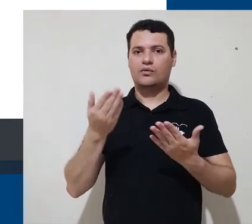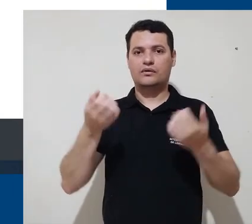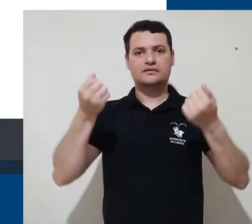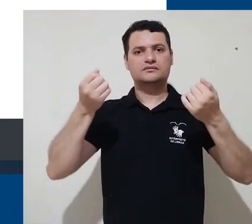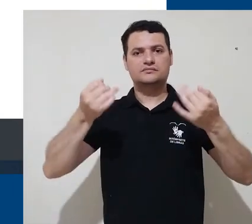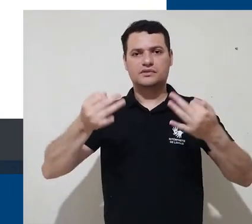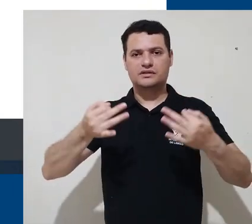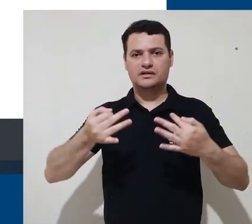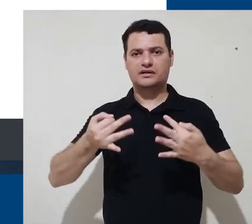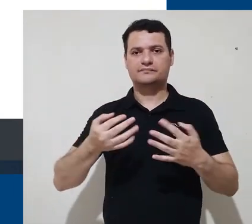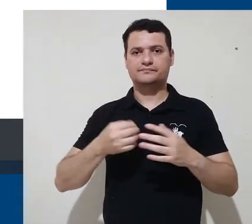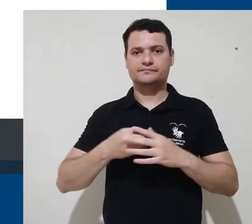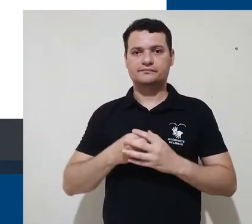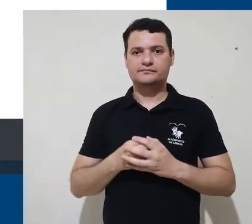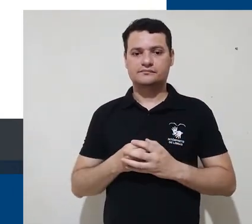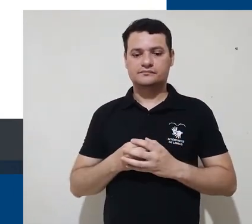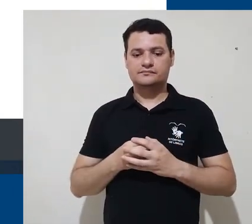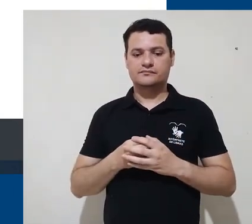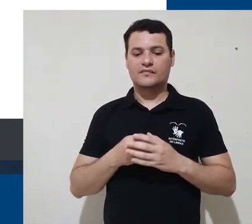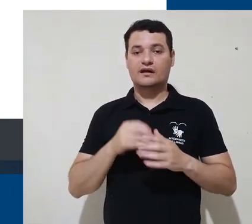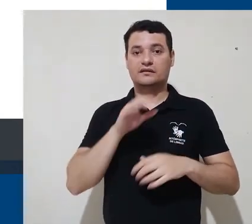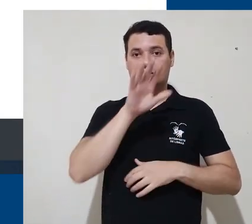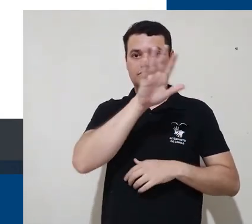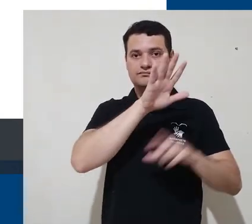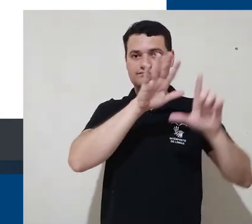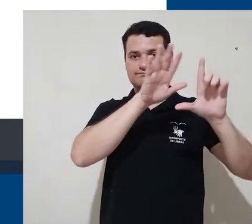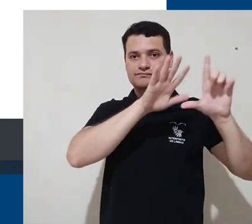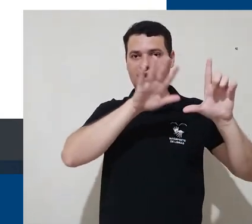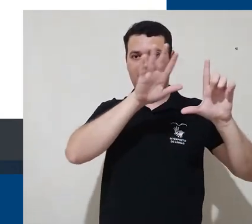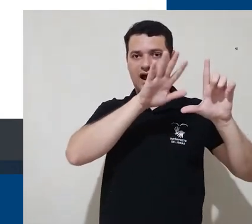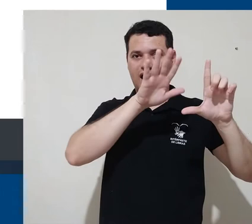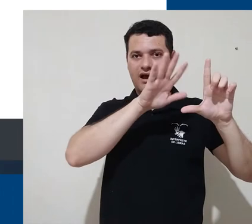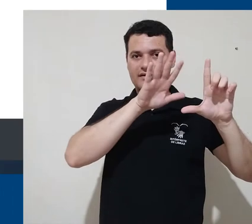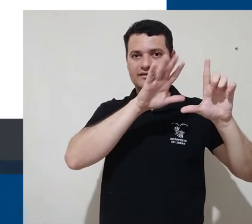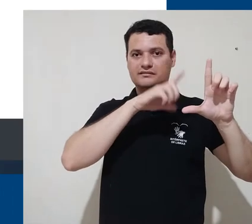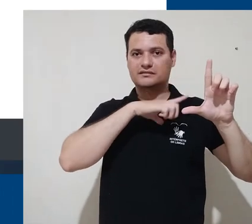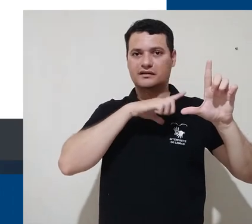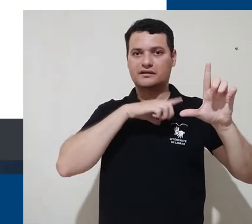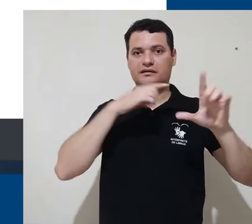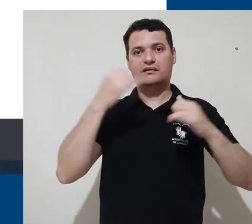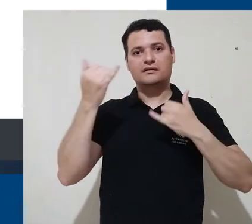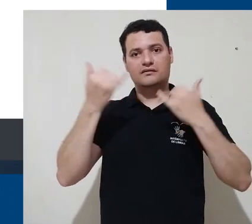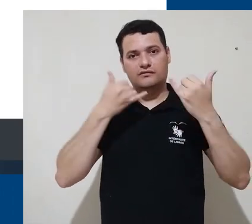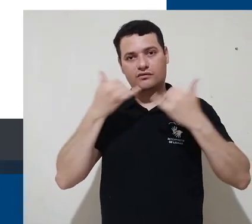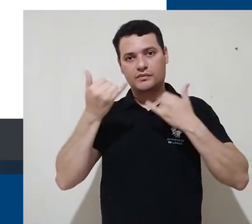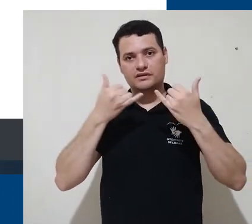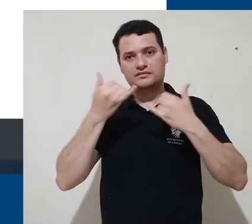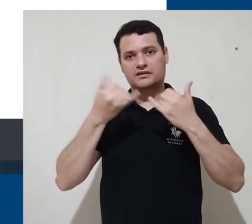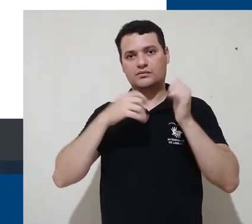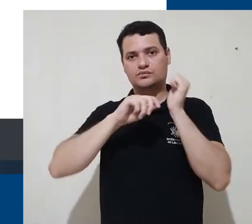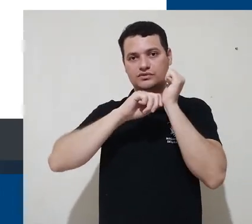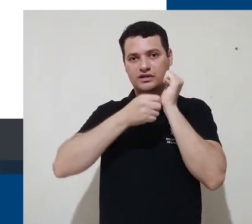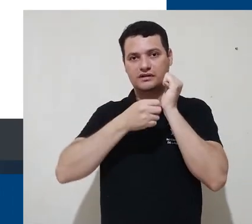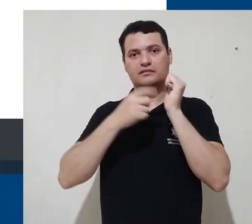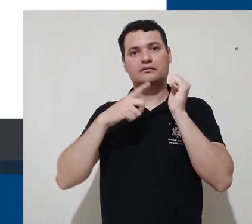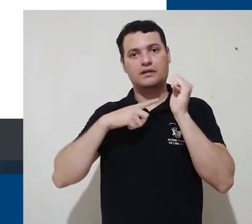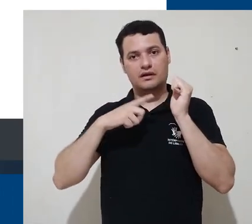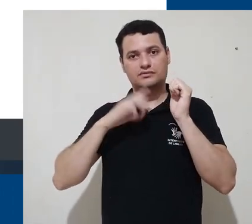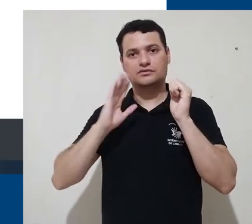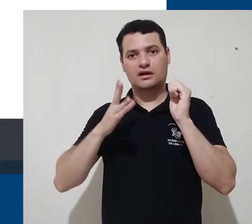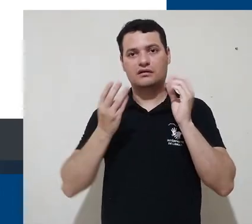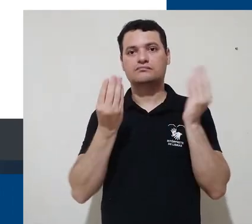explicar os detalhes. temos aqui a zona para quem tem as credenciais de acesso, onde podem ser